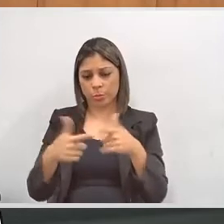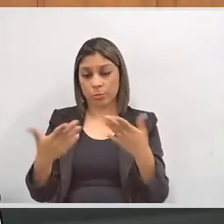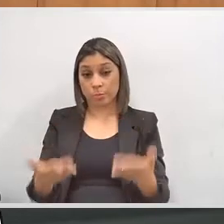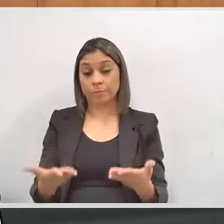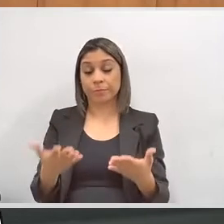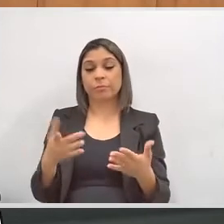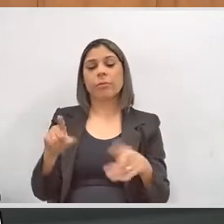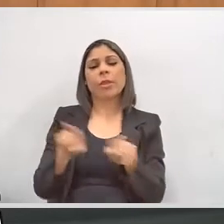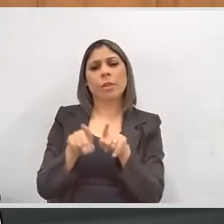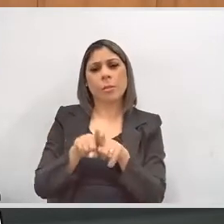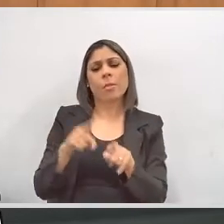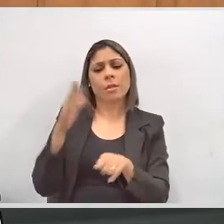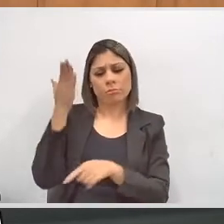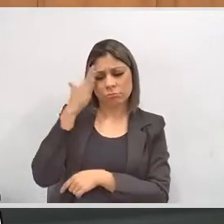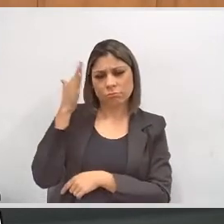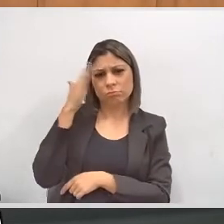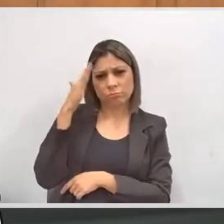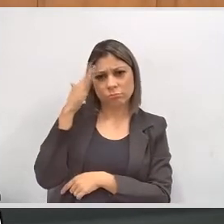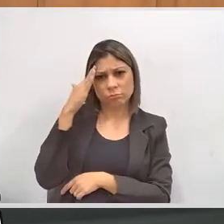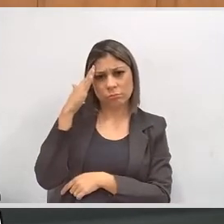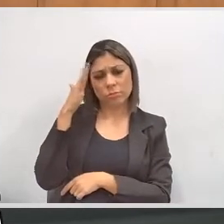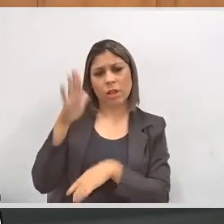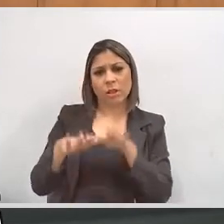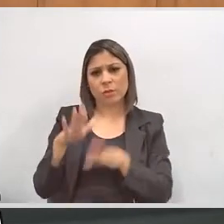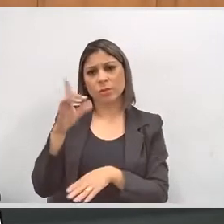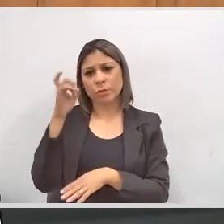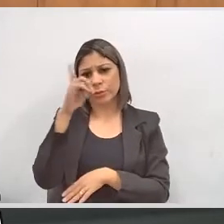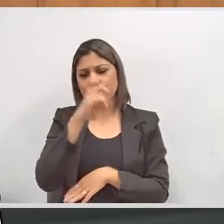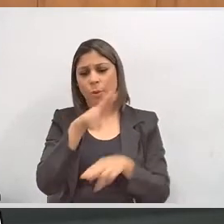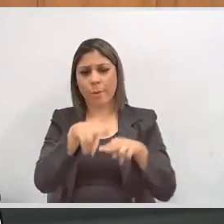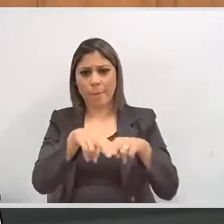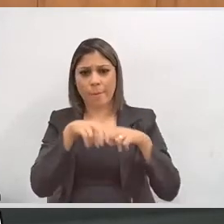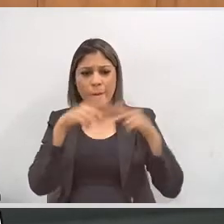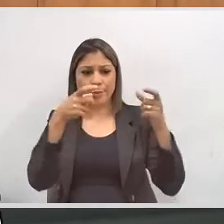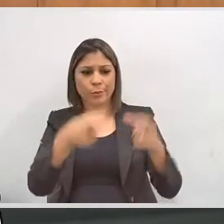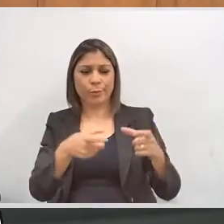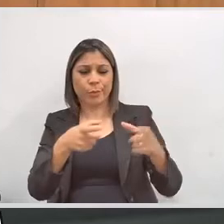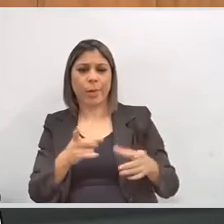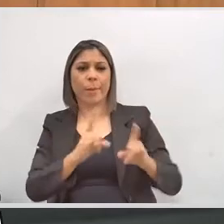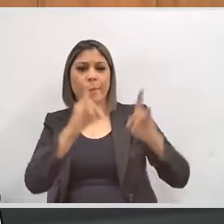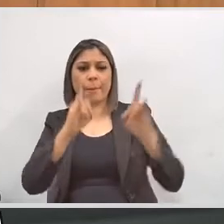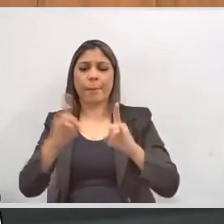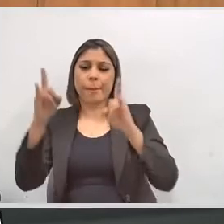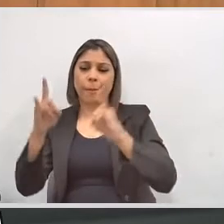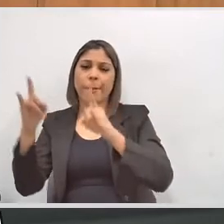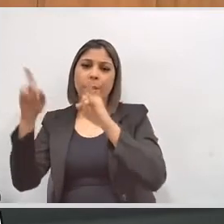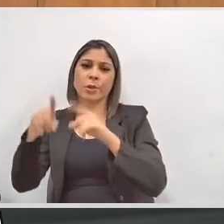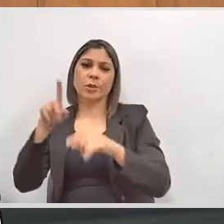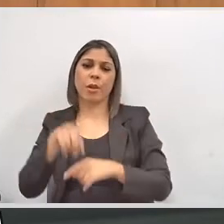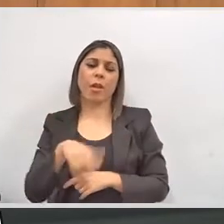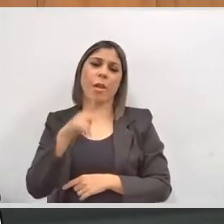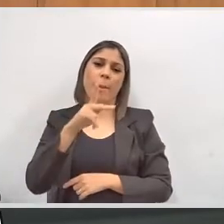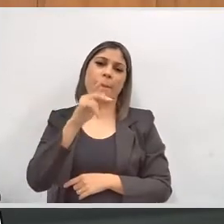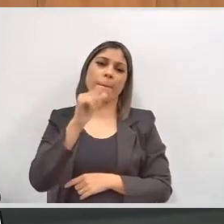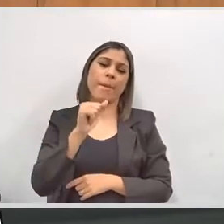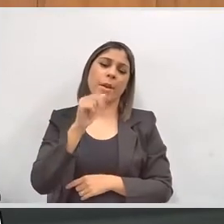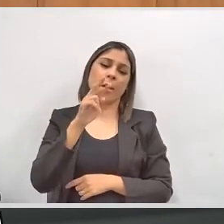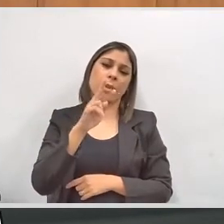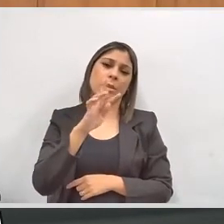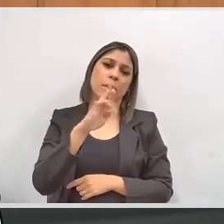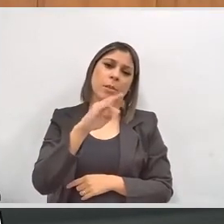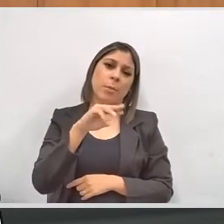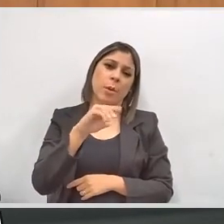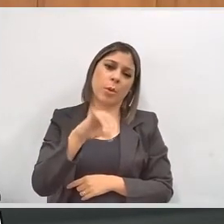E também temos ciência dessas limitações até do patrimônio público. Esses tombamentos, são